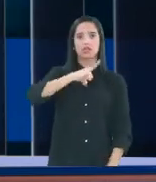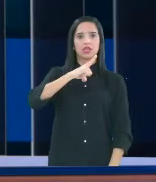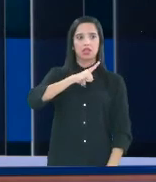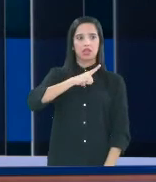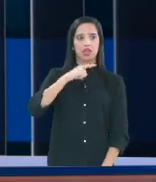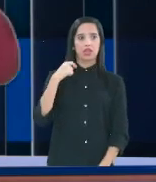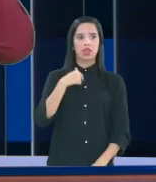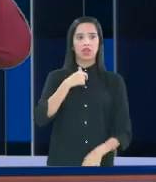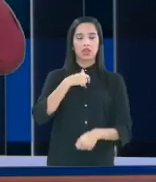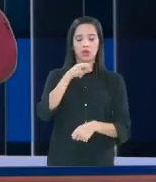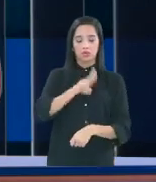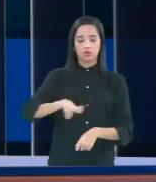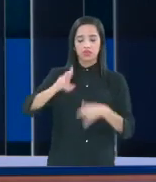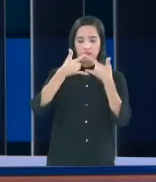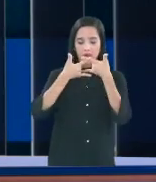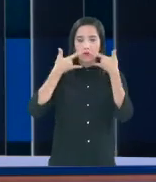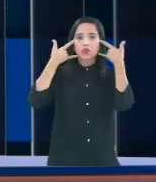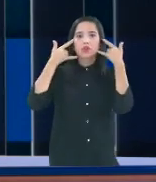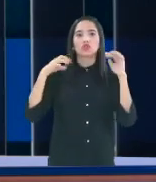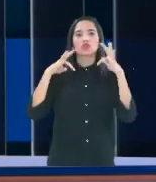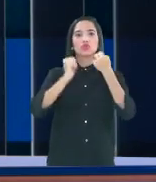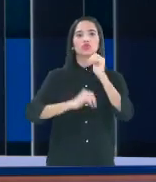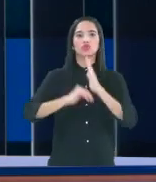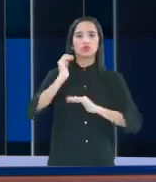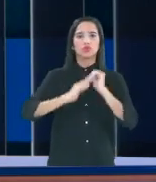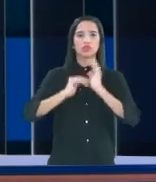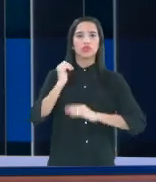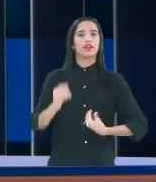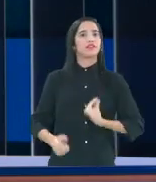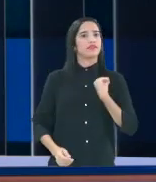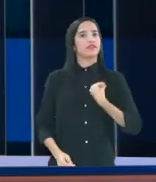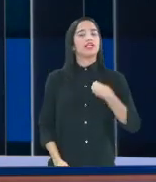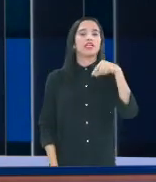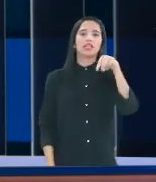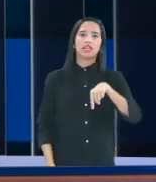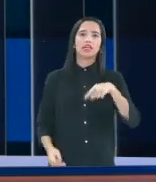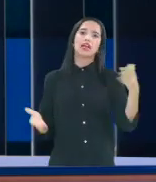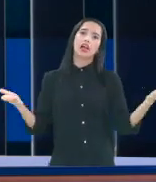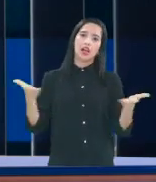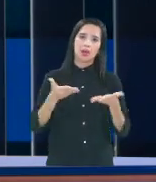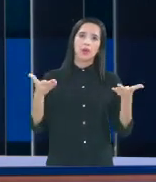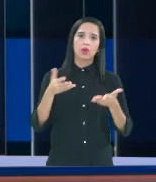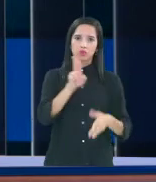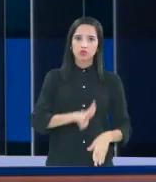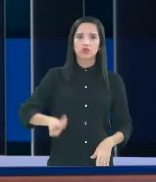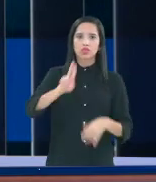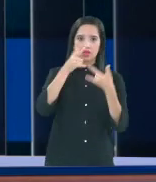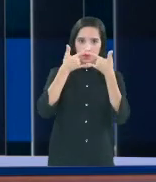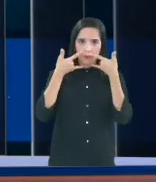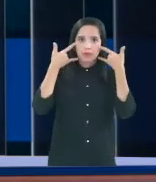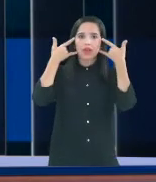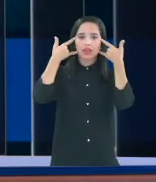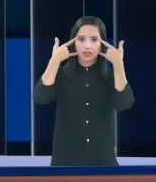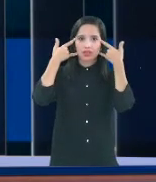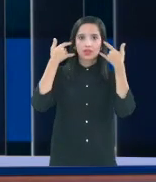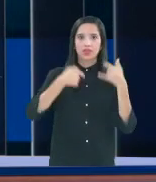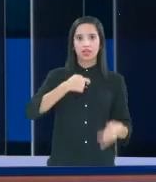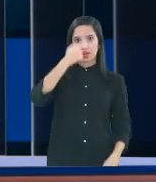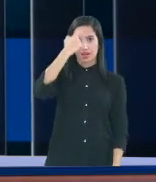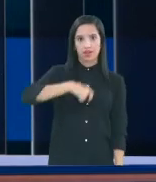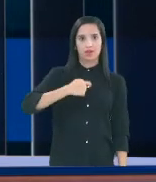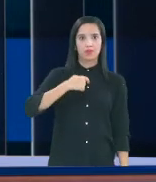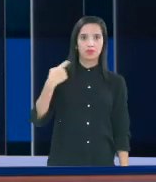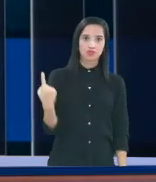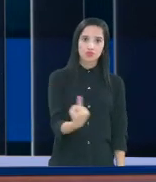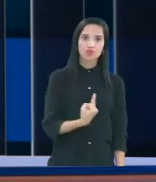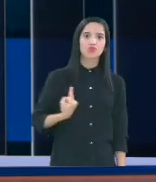Eu estou colocando aqui porque todos os profissionais que aqui trabalham nesse momento estão de máscara. Eu, como estou sozinho